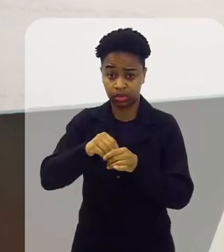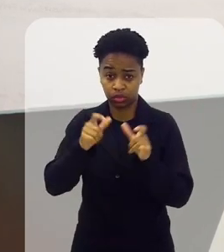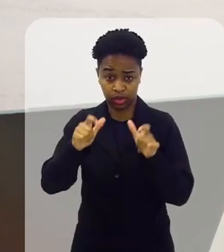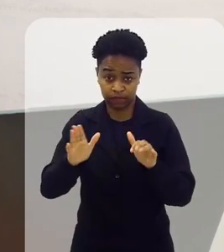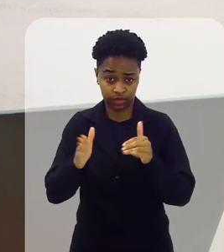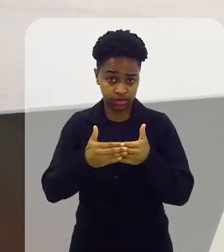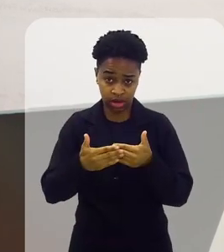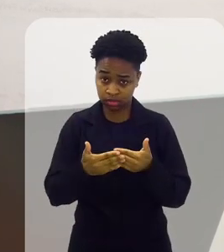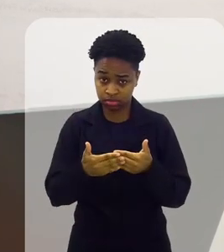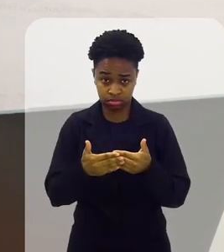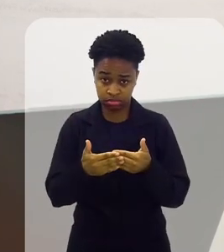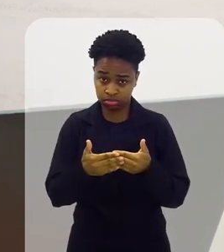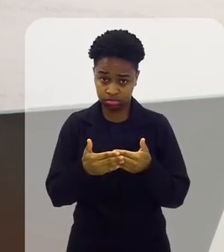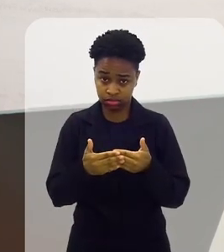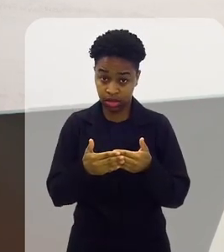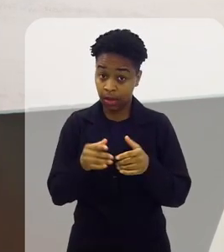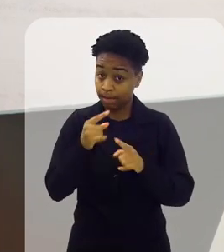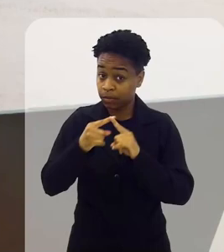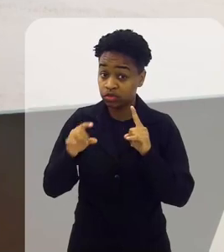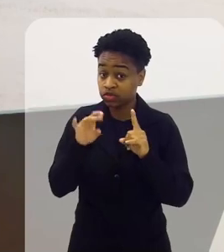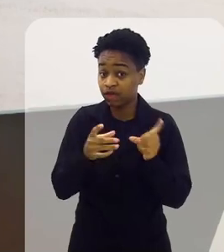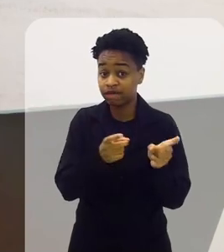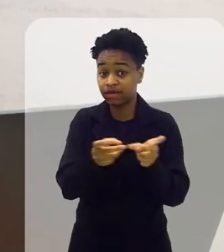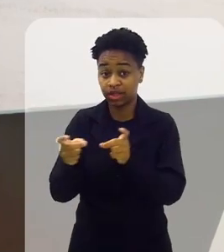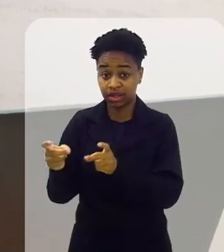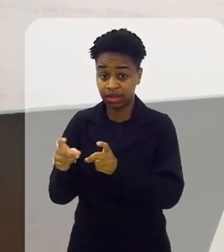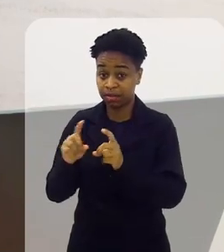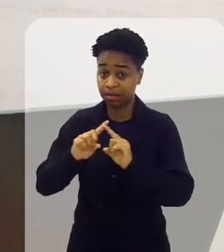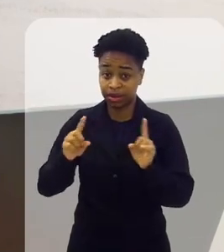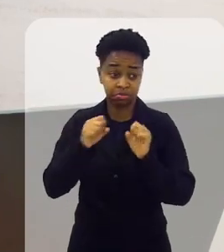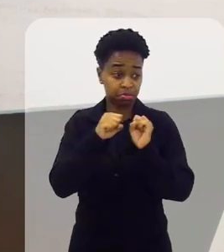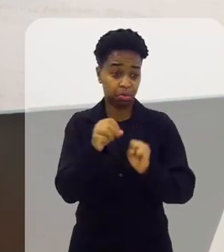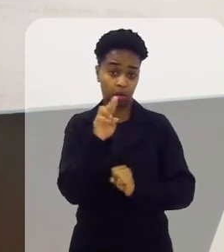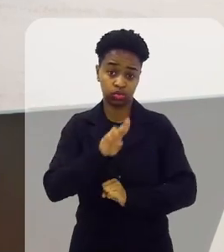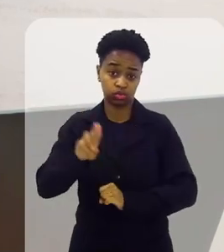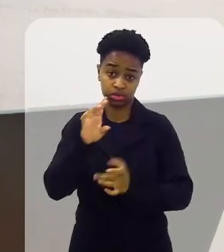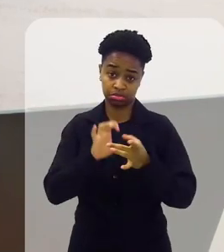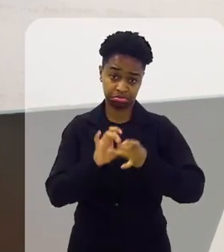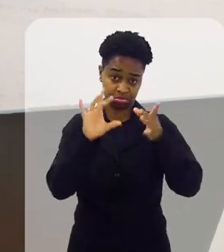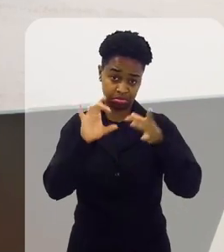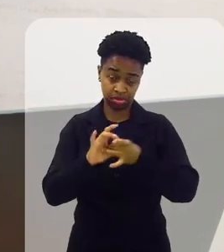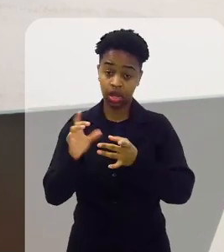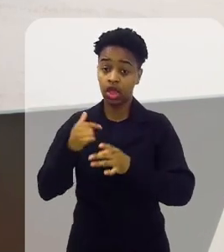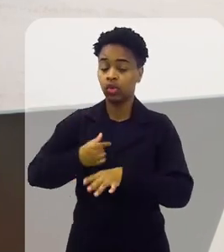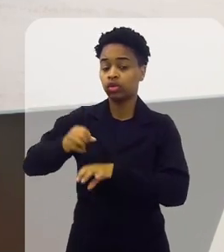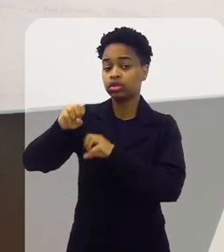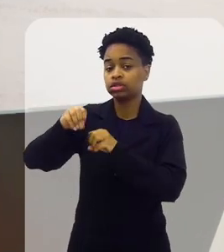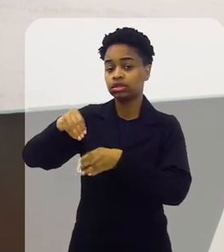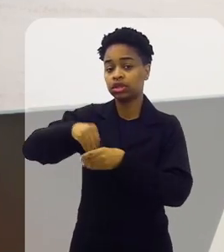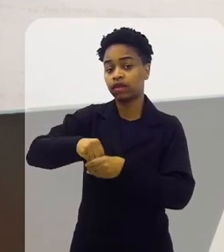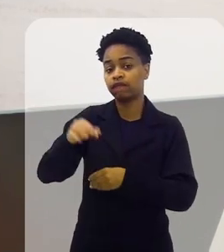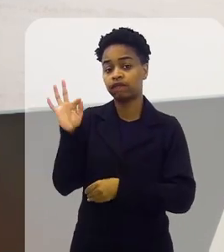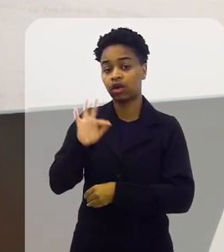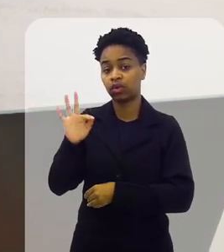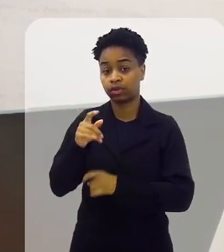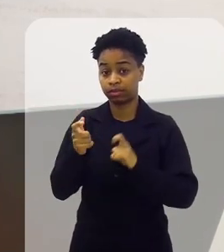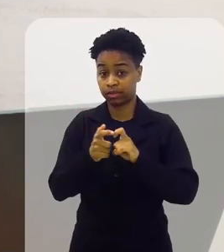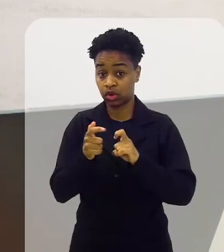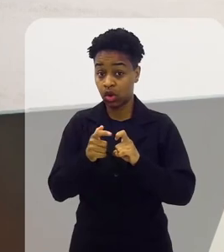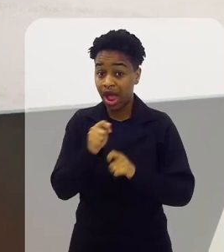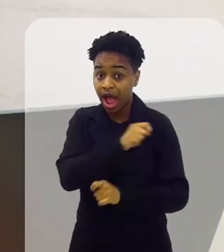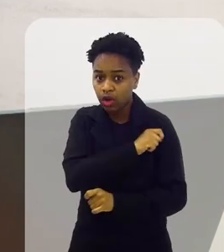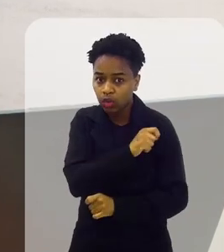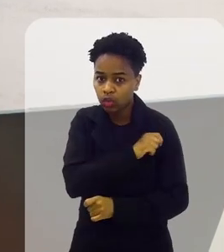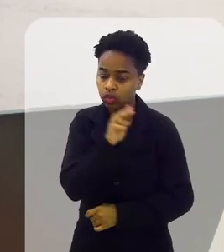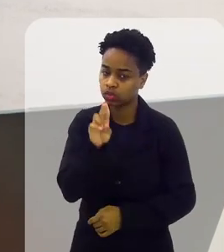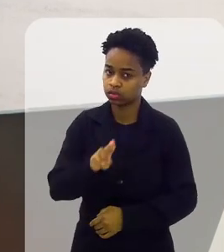ambientes, certo? É proibido a venda, mas todo mundo usa. Eu dou aula numa faculdade de medicina, onde os